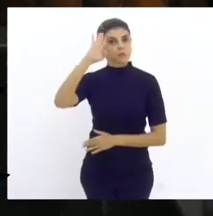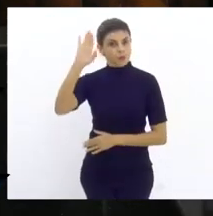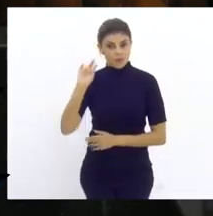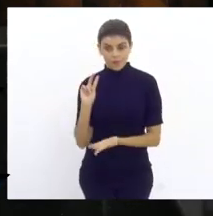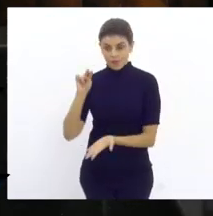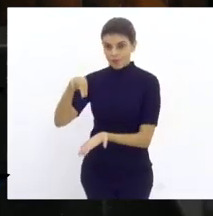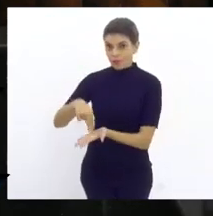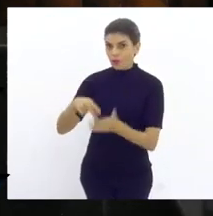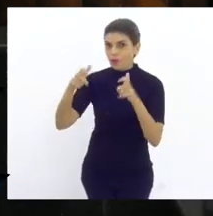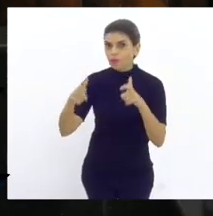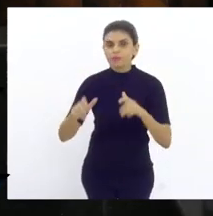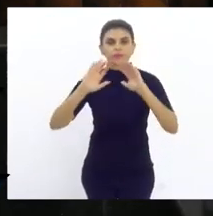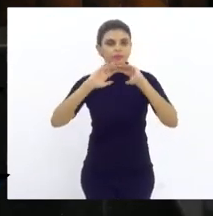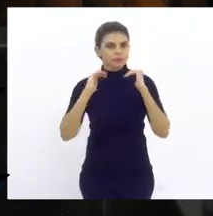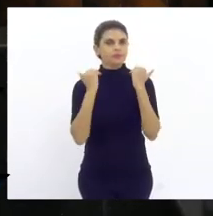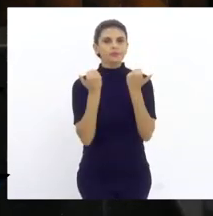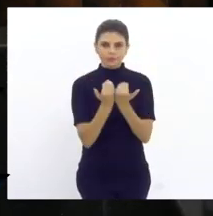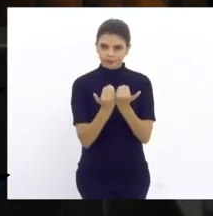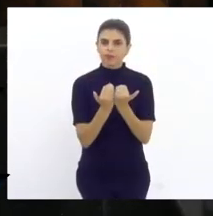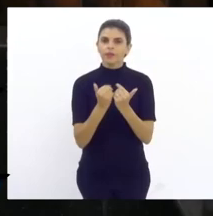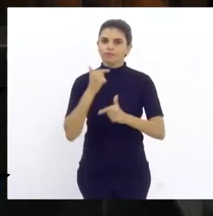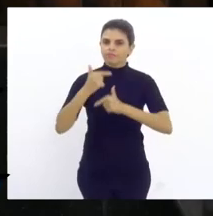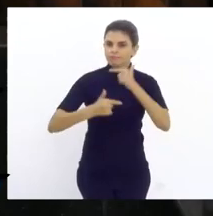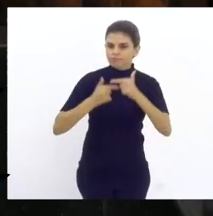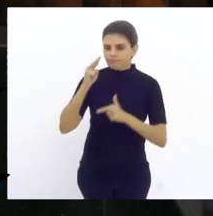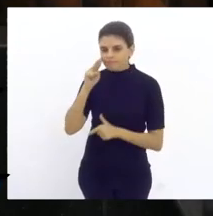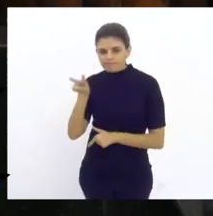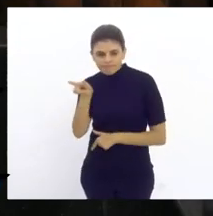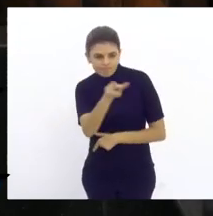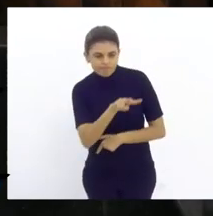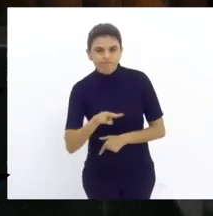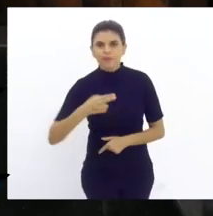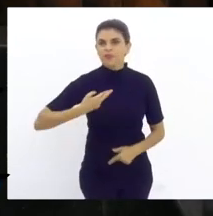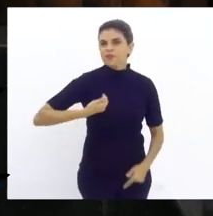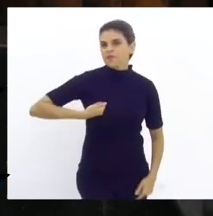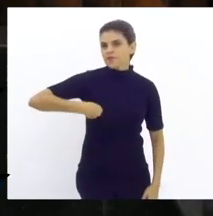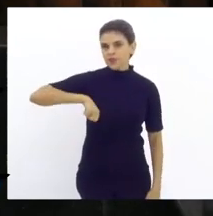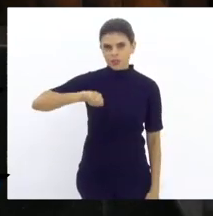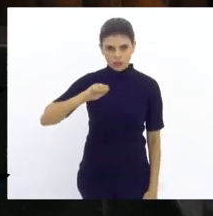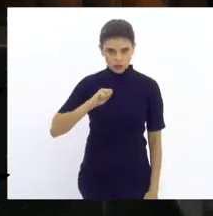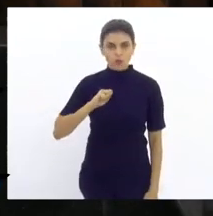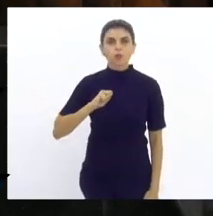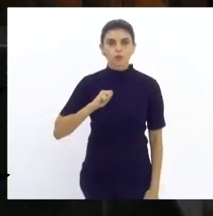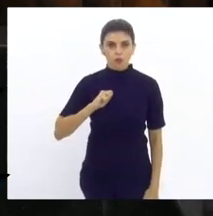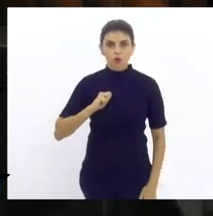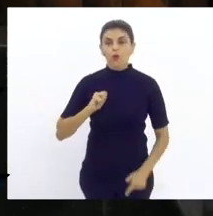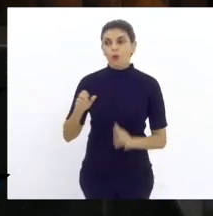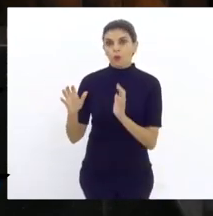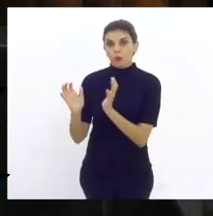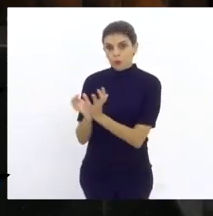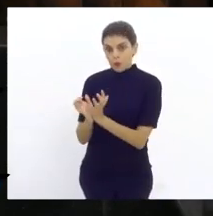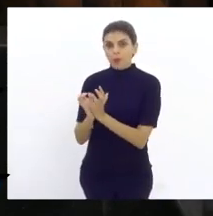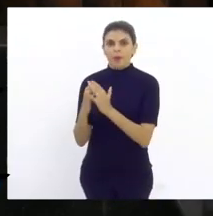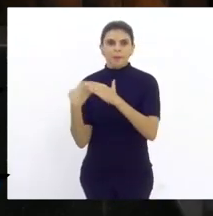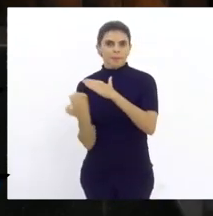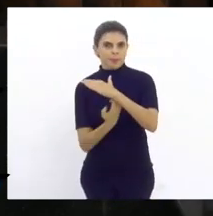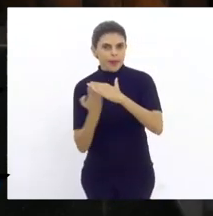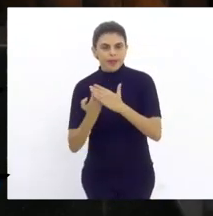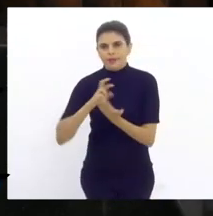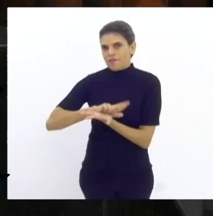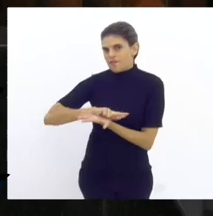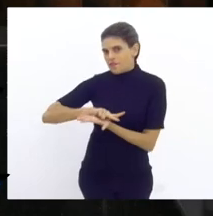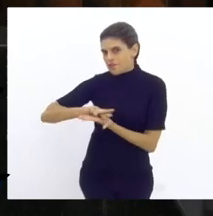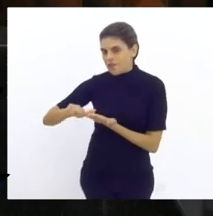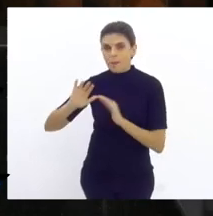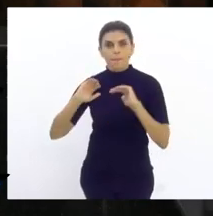o Maracanã, fazer um ato de fiscalização, né, do consórcio do Maracanã, empresas, que hoje